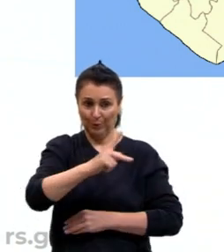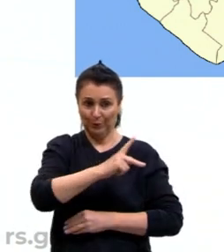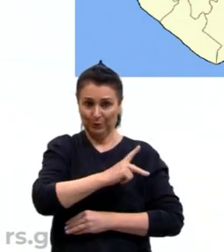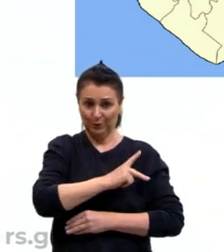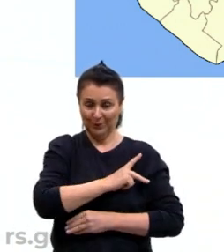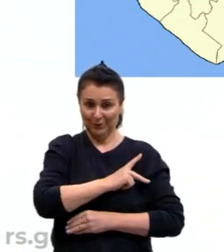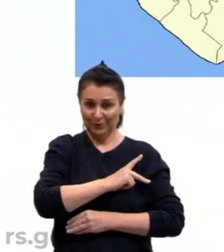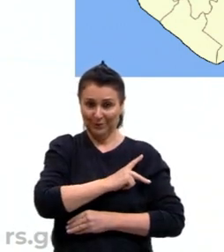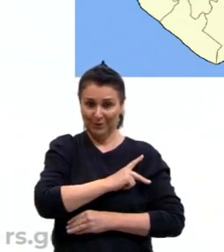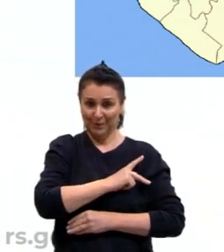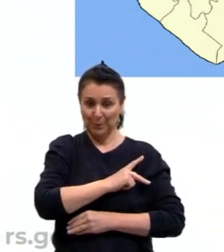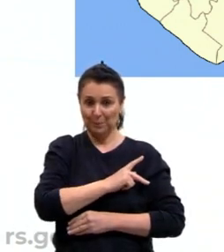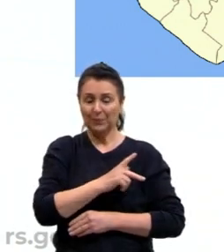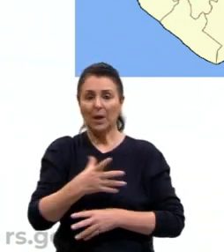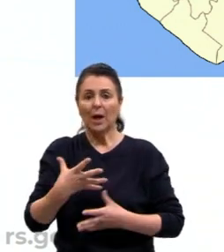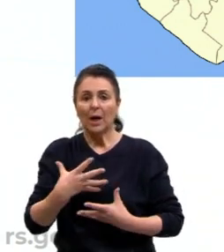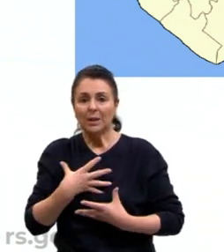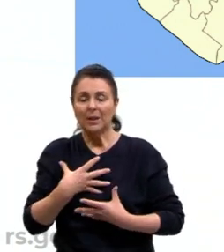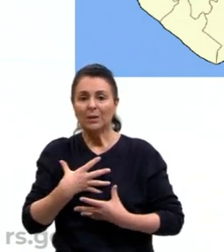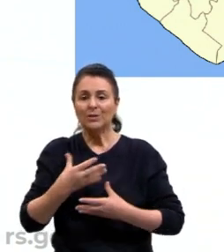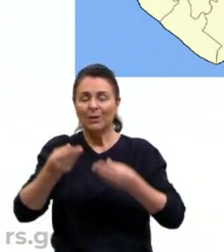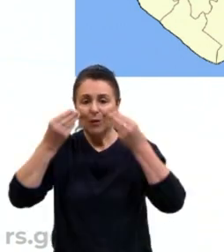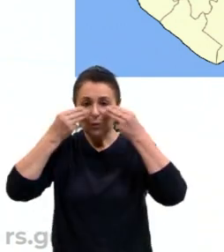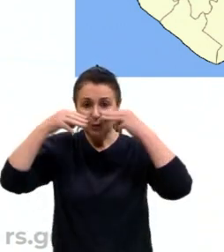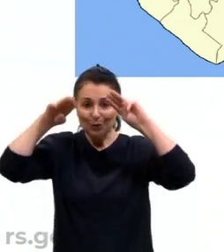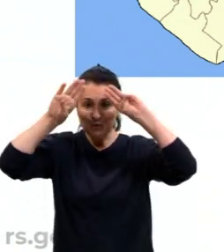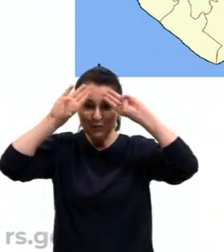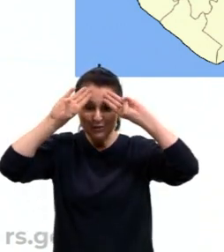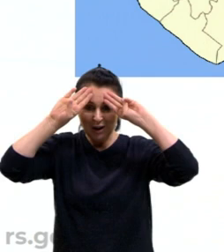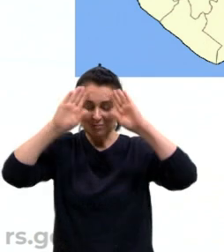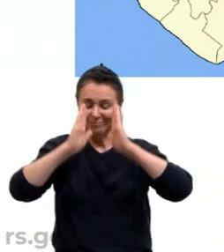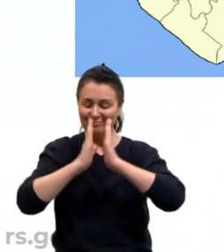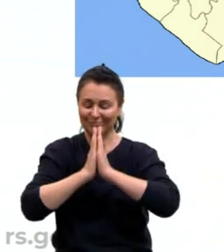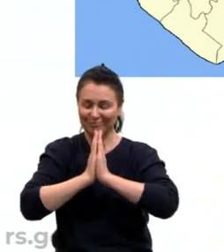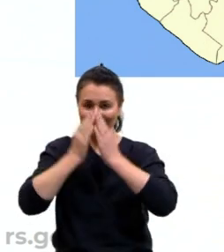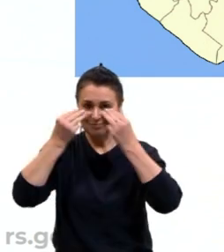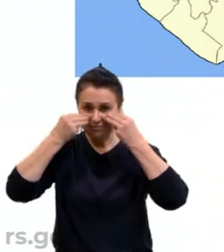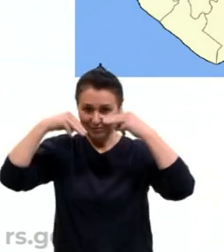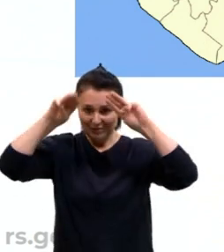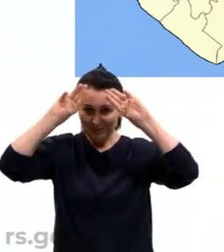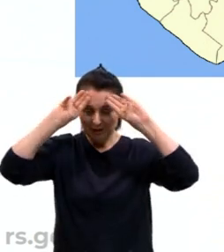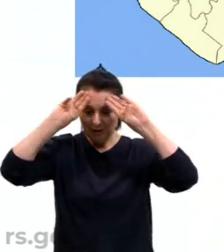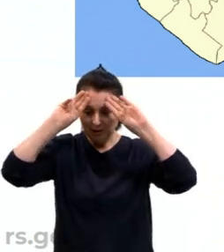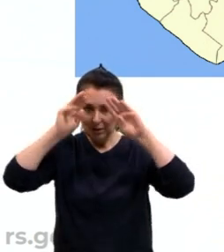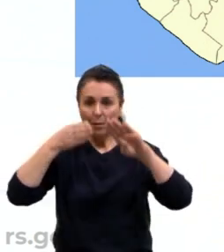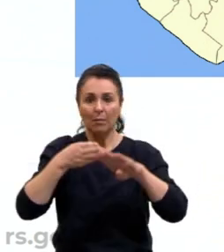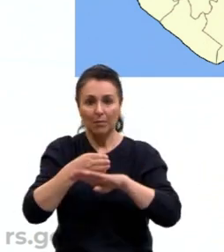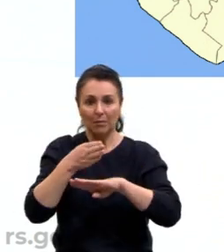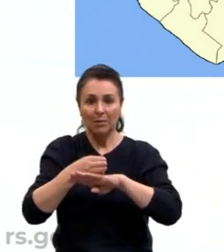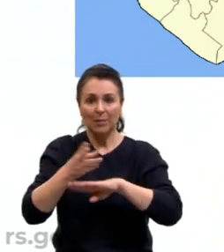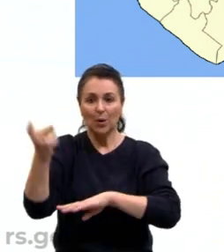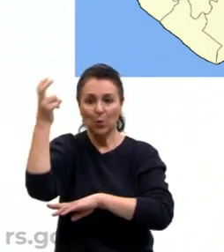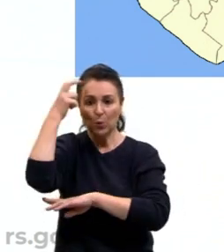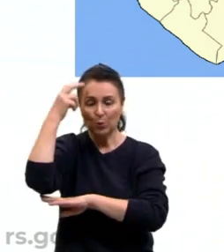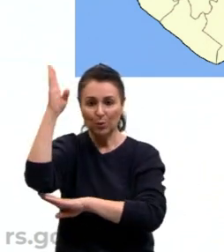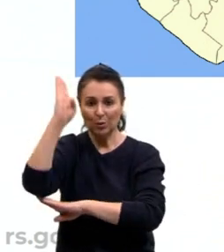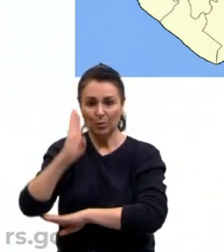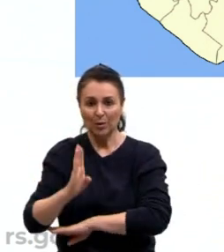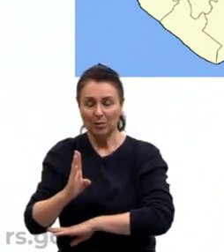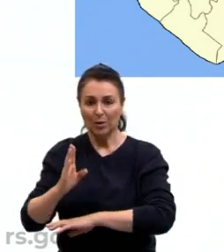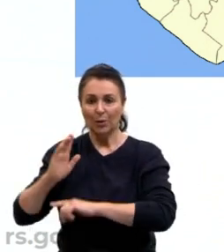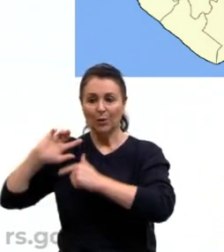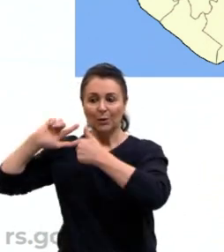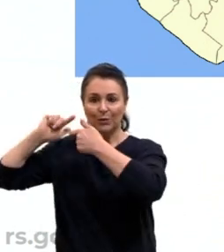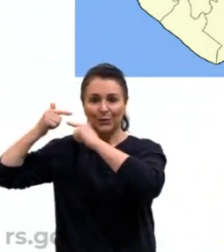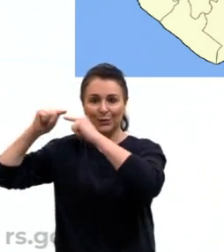povo que cultuavam os orixás, então, faz parte também da cultura brasileira, foram os descendentes